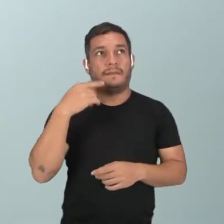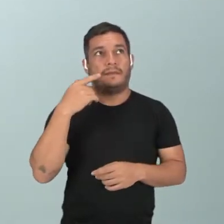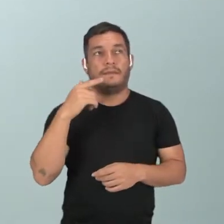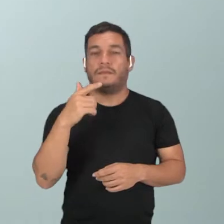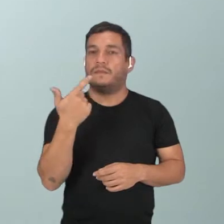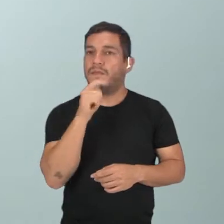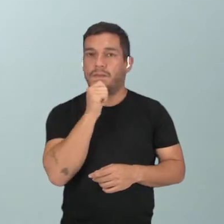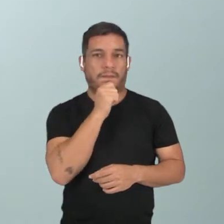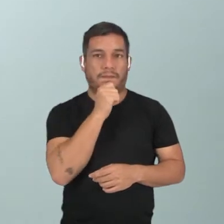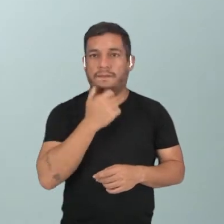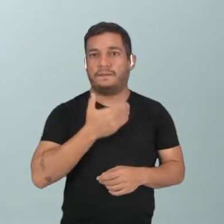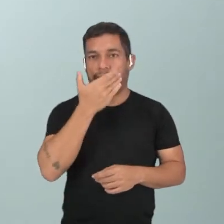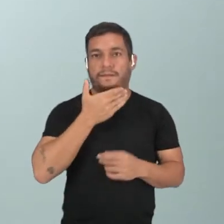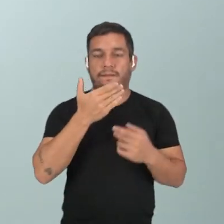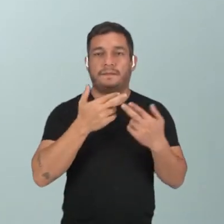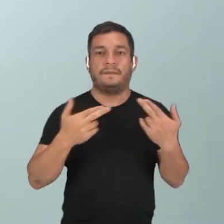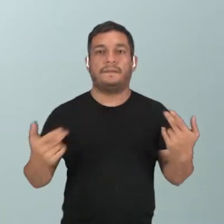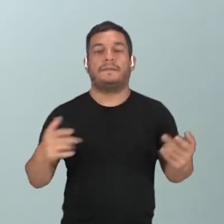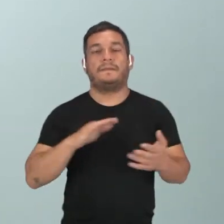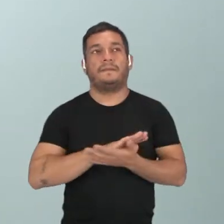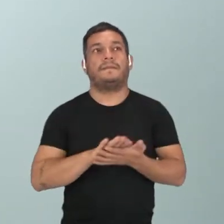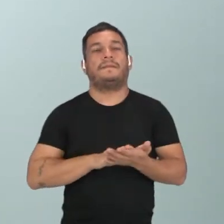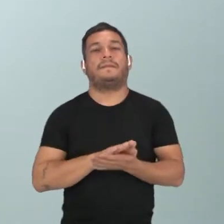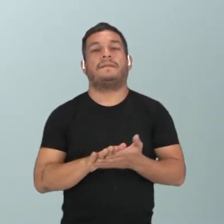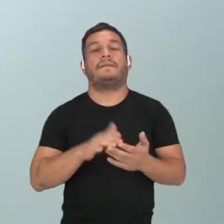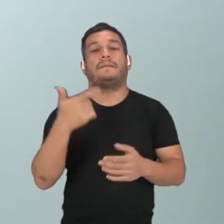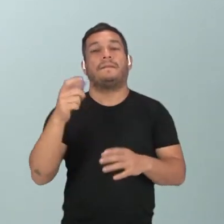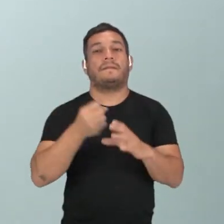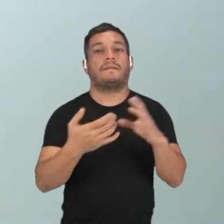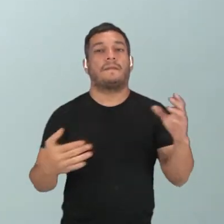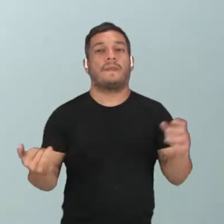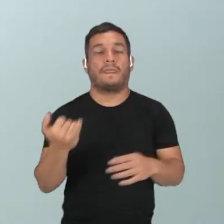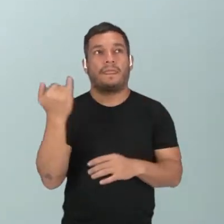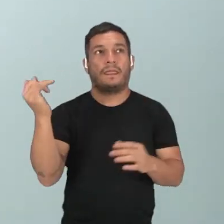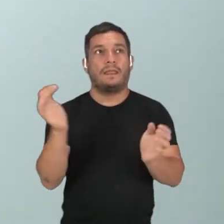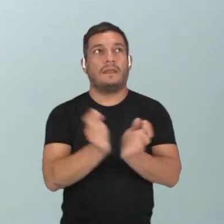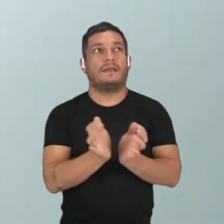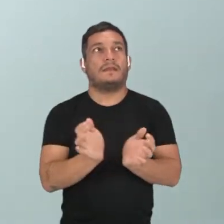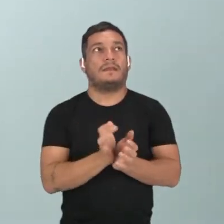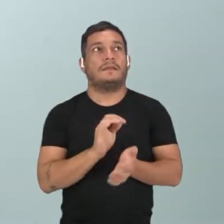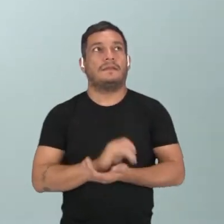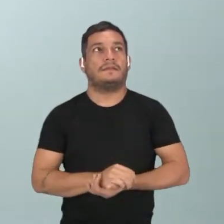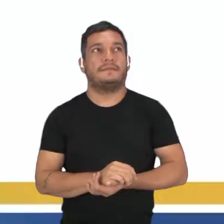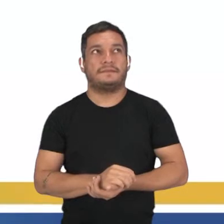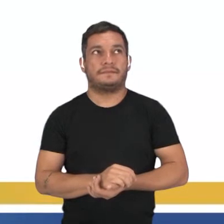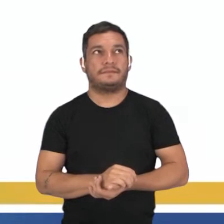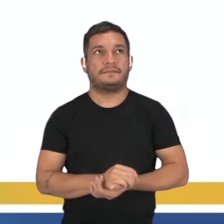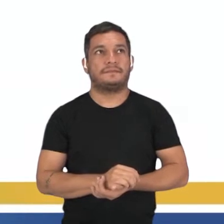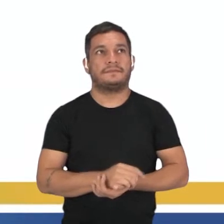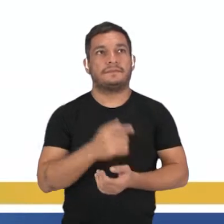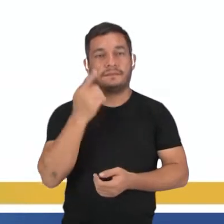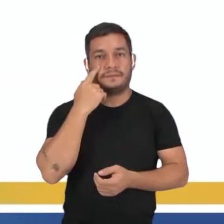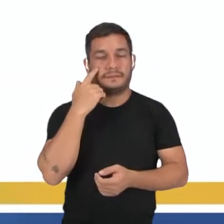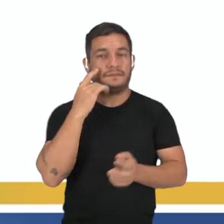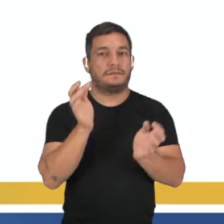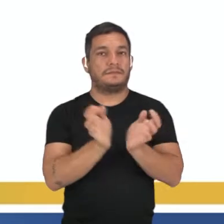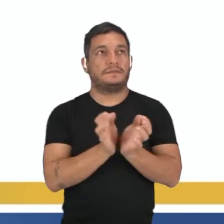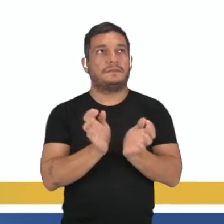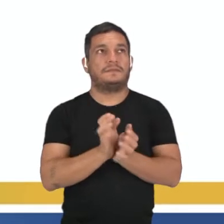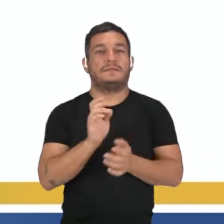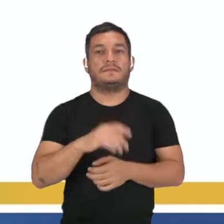produzem frutos. Quais são as outras características importantes desse grupo? É um grupo constituído por seres